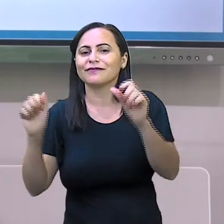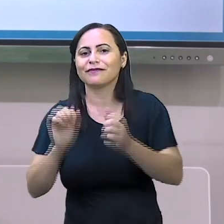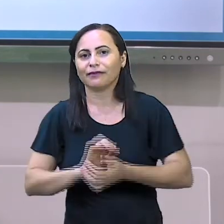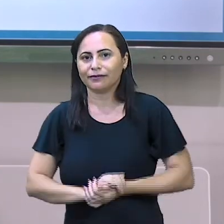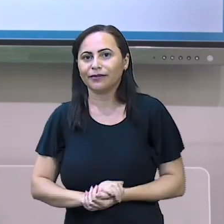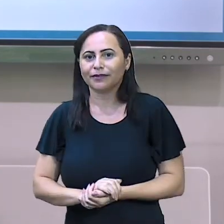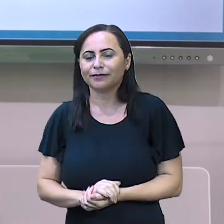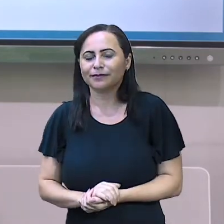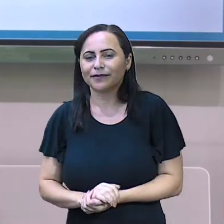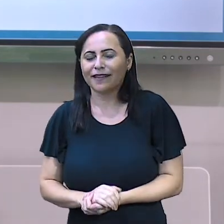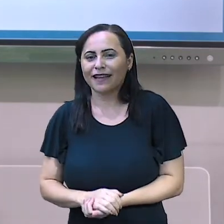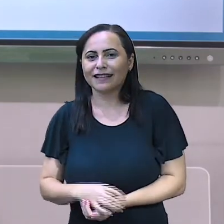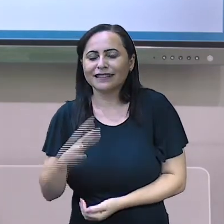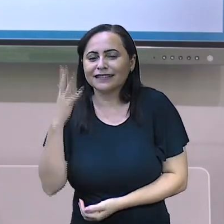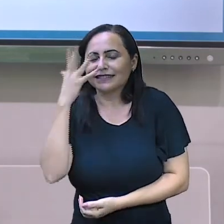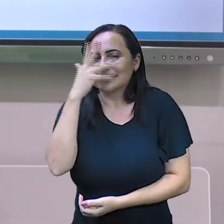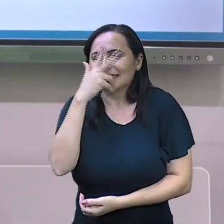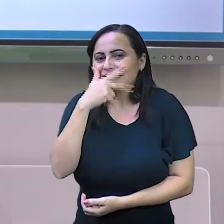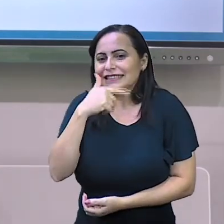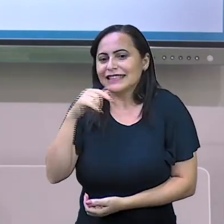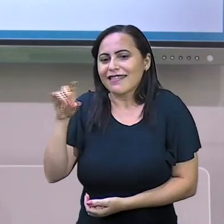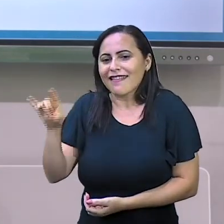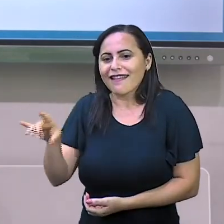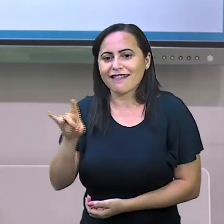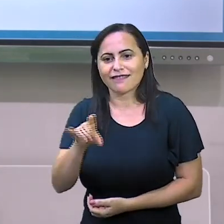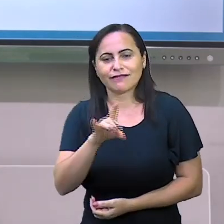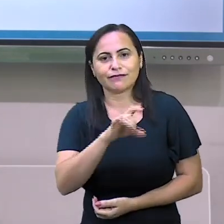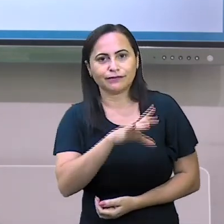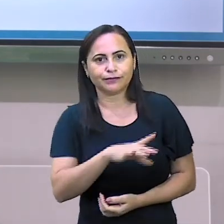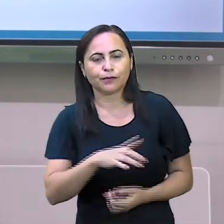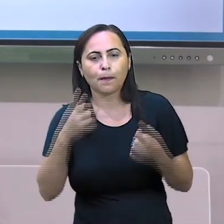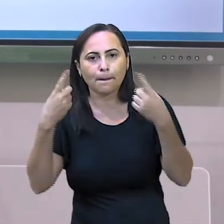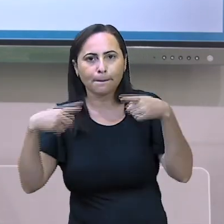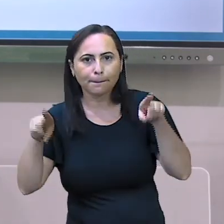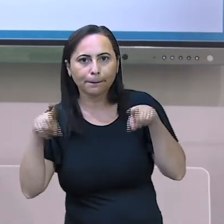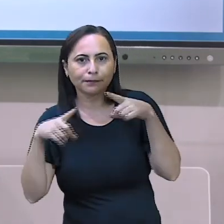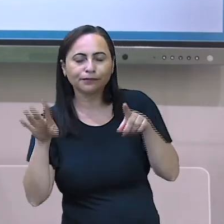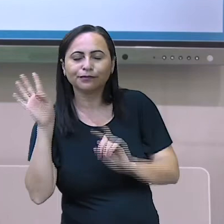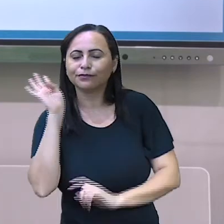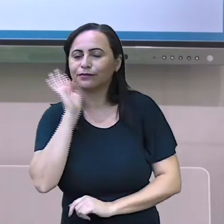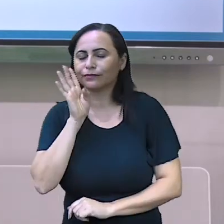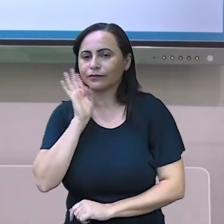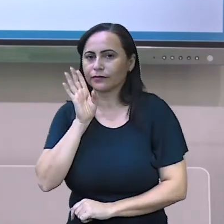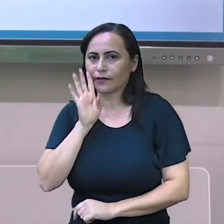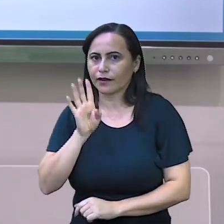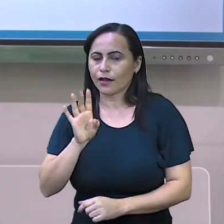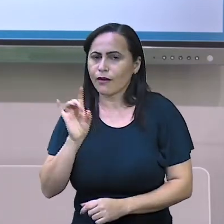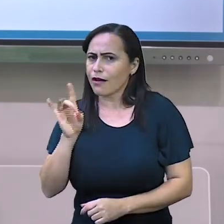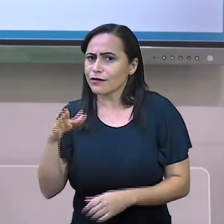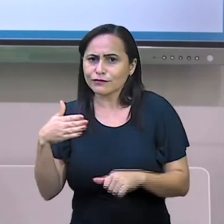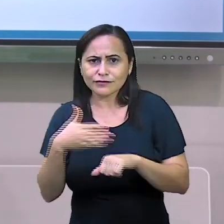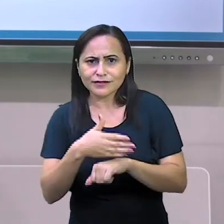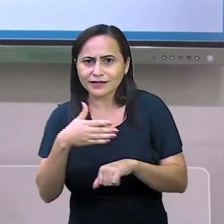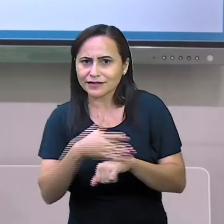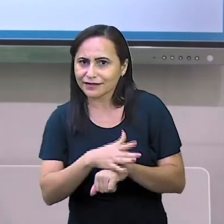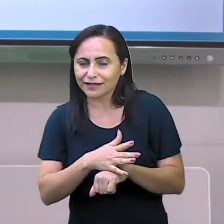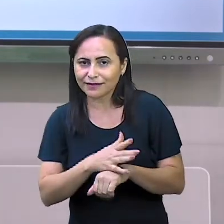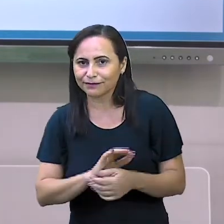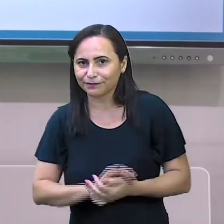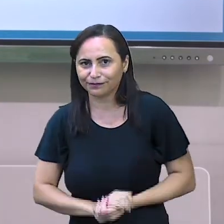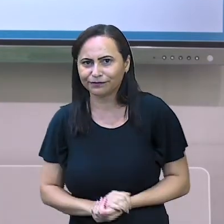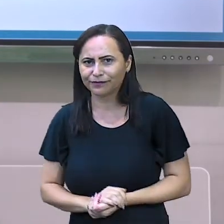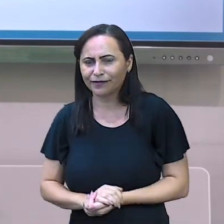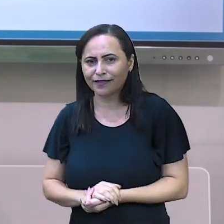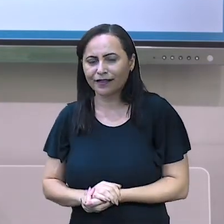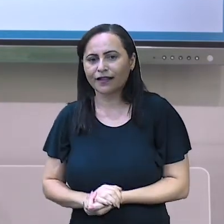linda do que a outra, não é mesmo? Muitas músicas legais Então é só acessar Para acessar